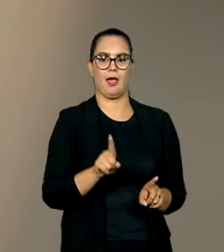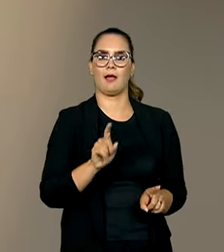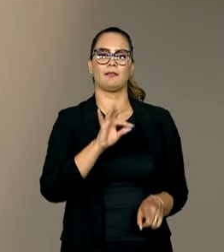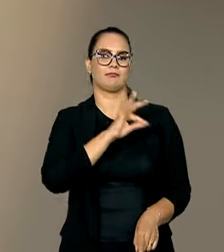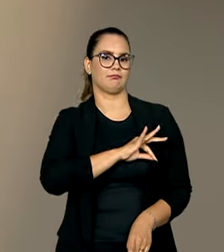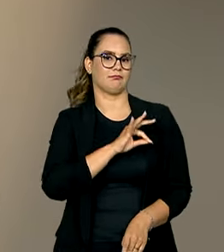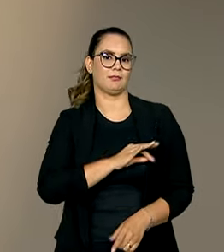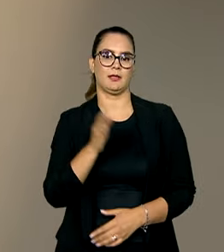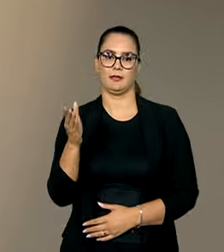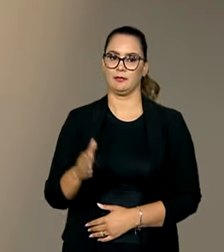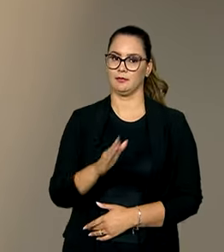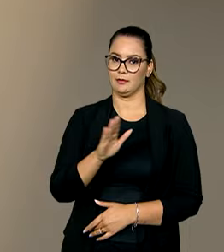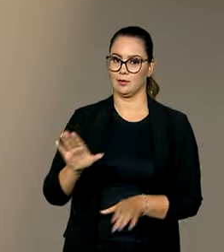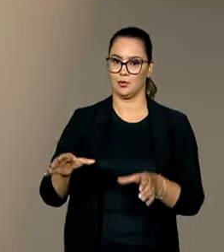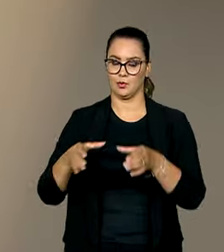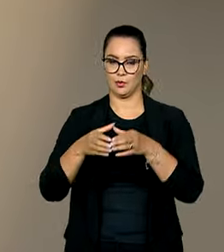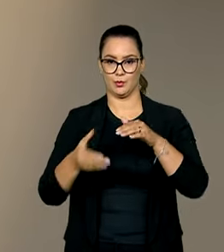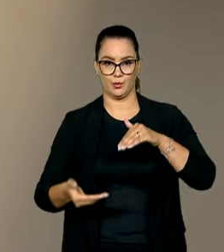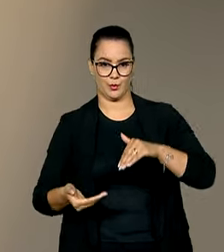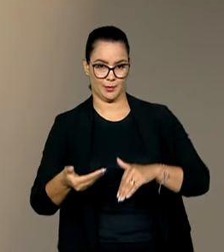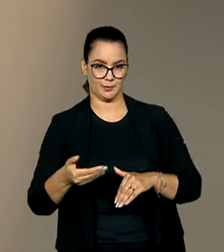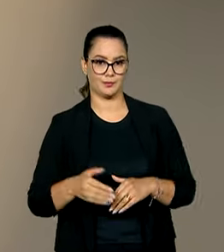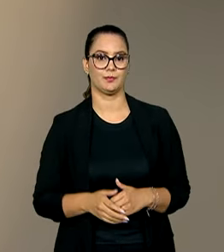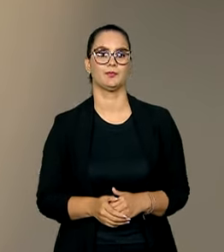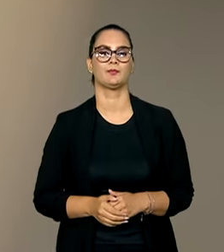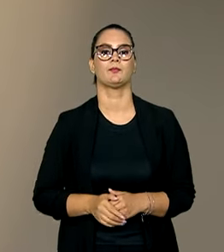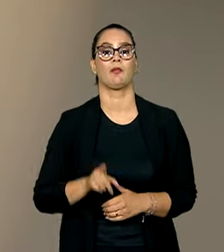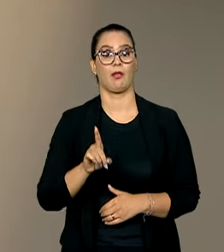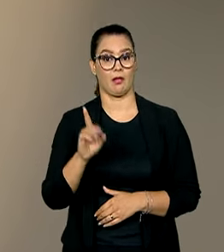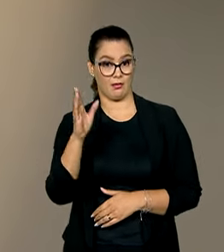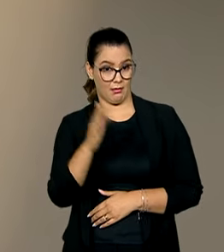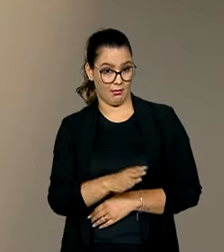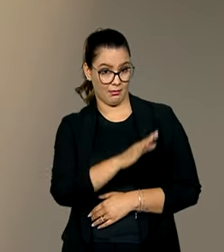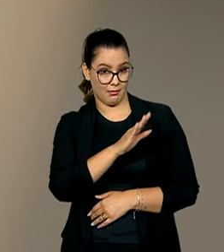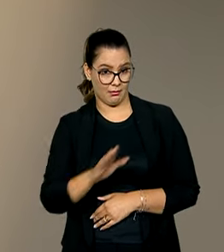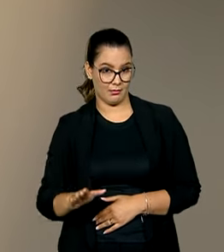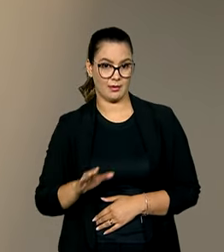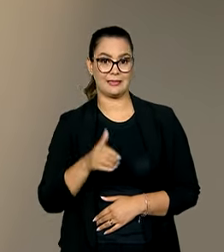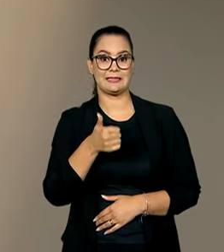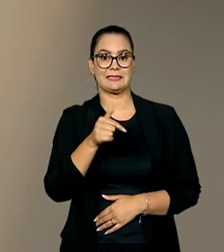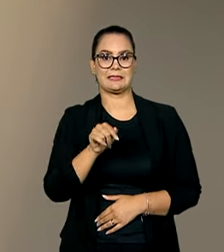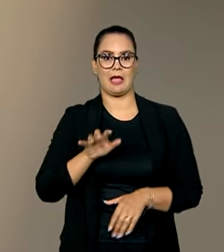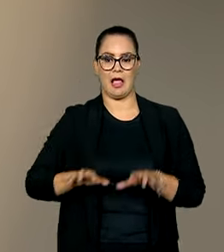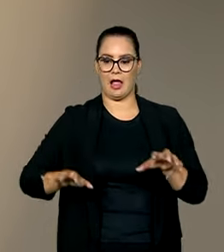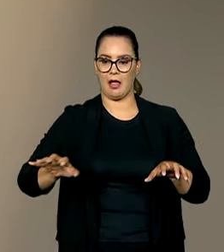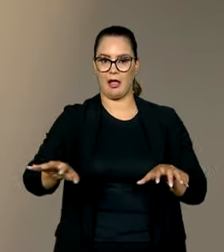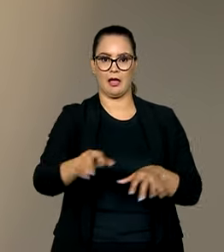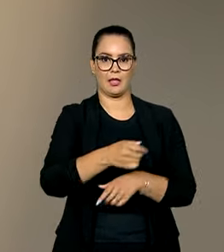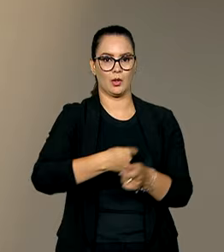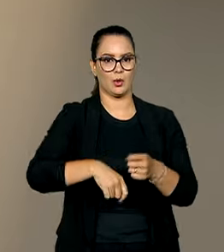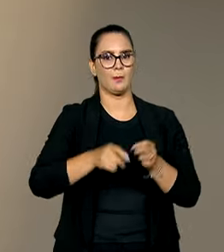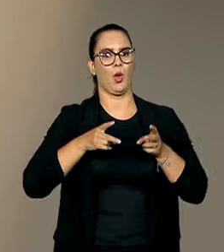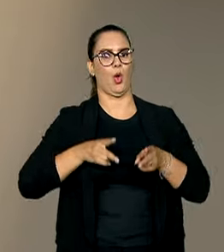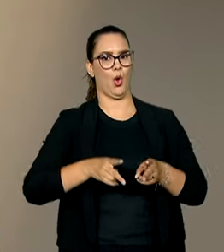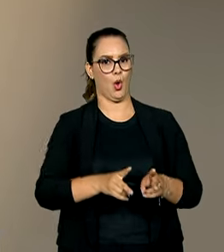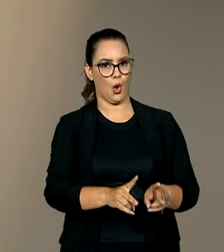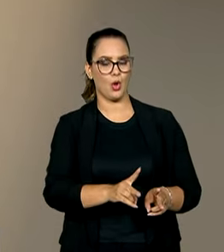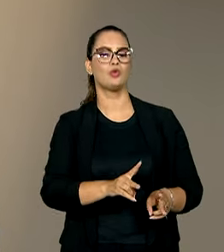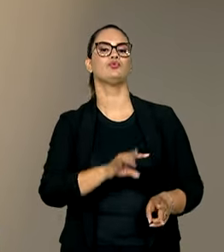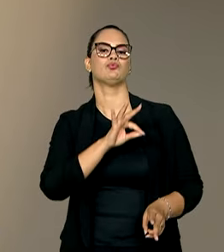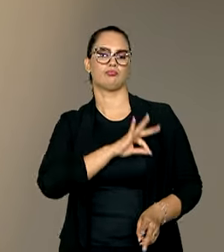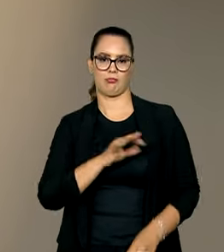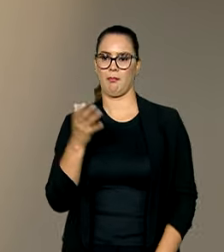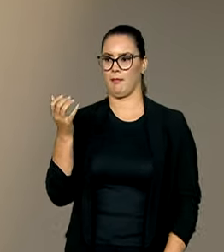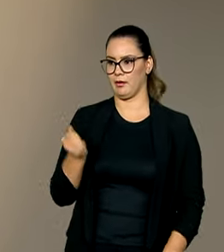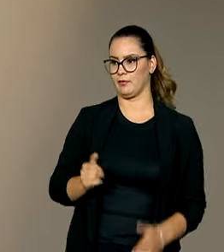derrubado em sessão conjunta no Congresso Nacional. Com essa derrubada do veto, 17 setores da economia continuam com o benefício